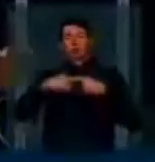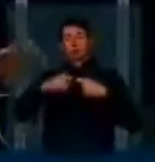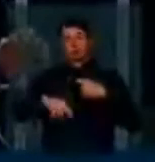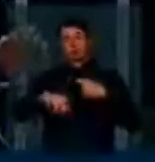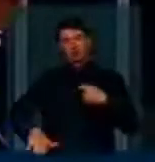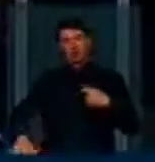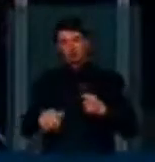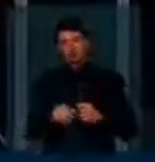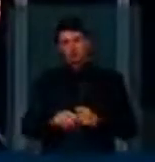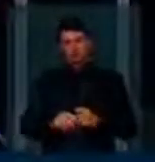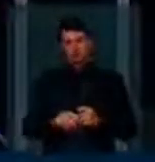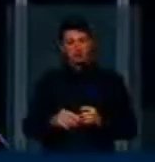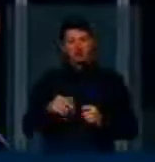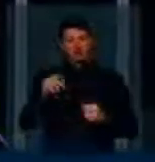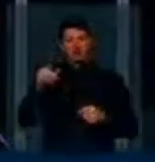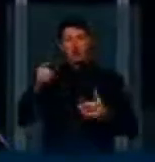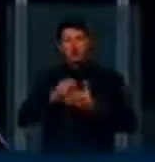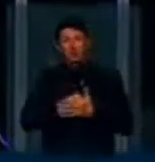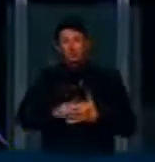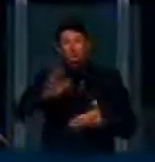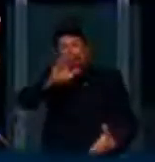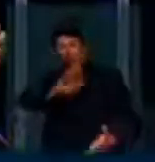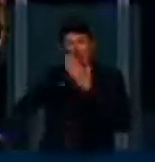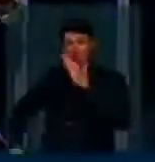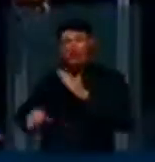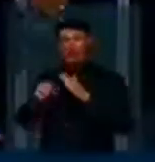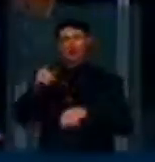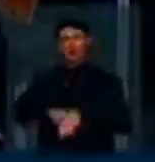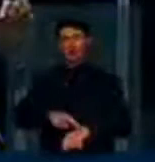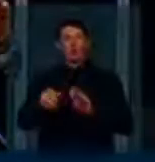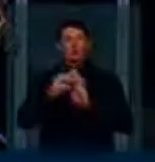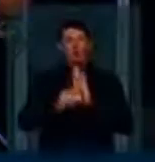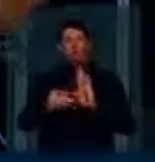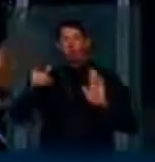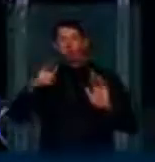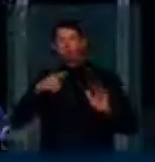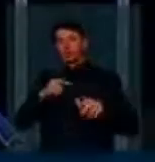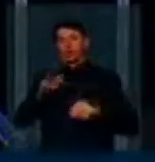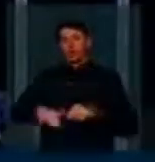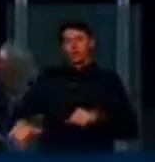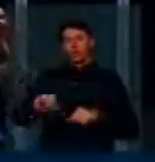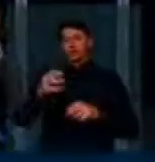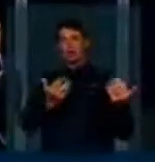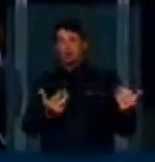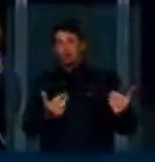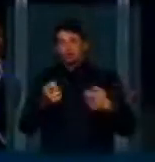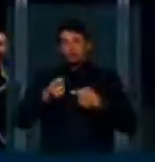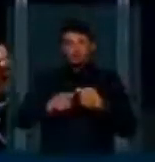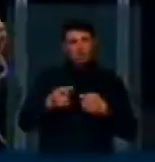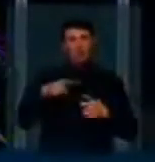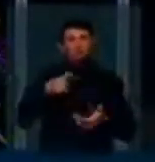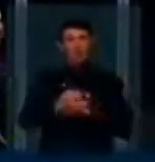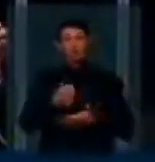obrigação da remoção imediata de material que contenha imagens pornográficas de crianças ou adolescentes, continuará